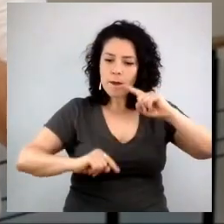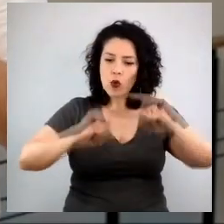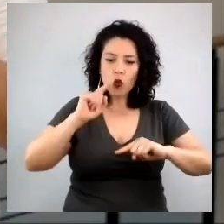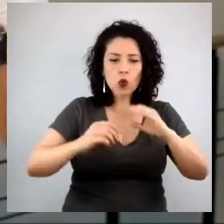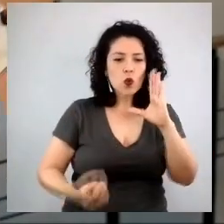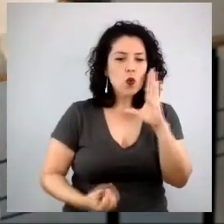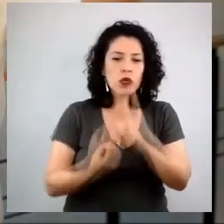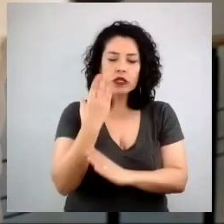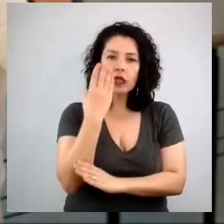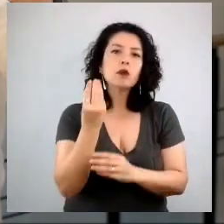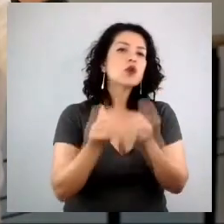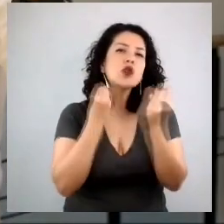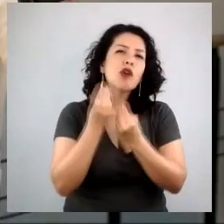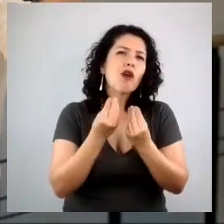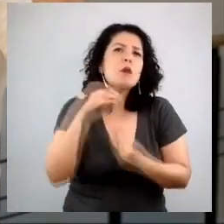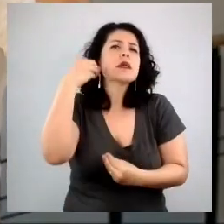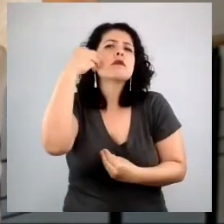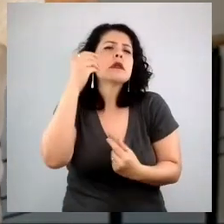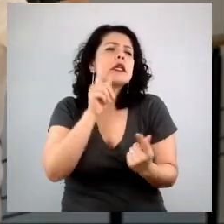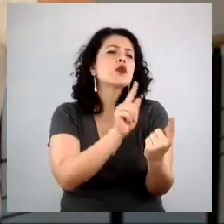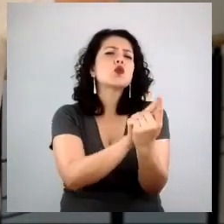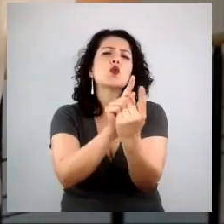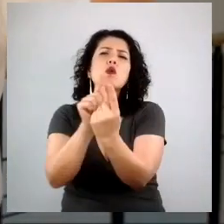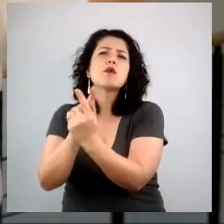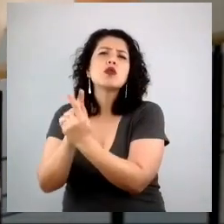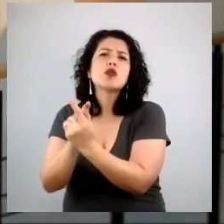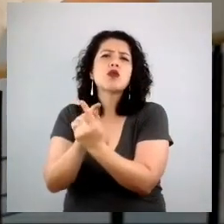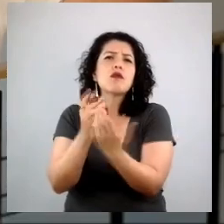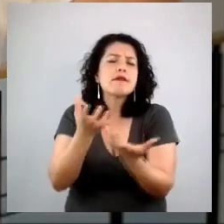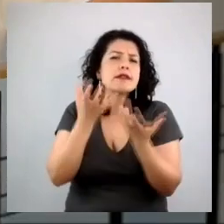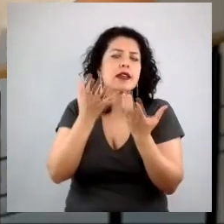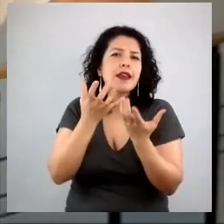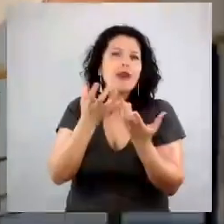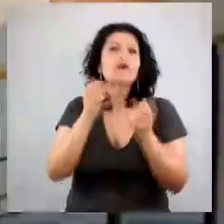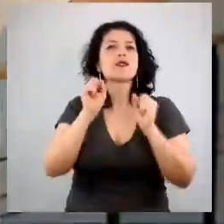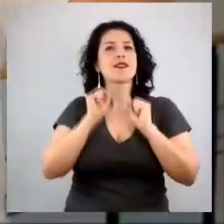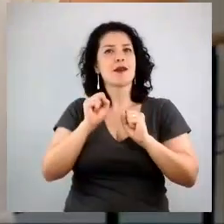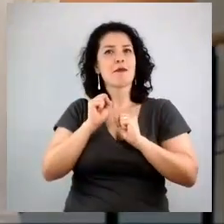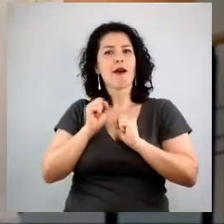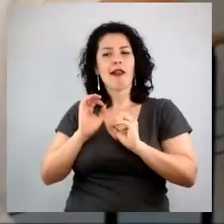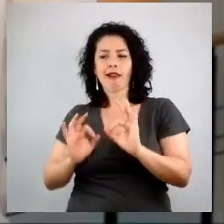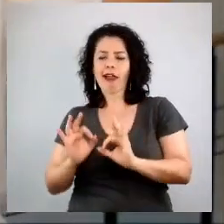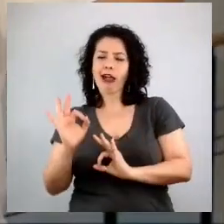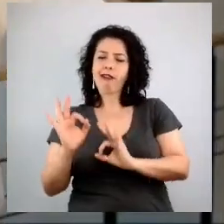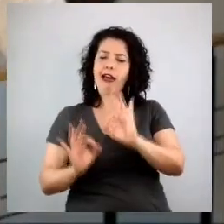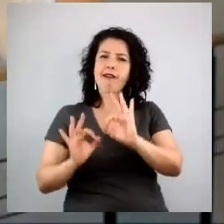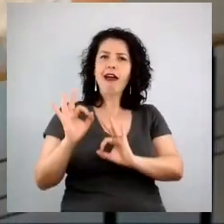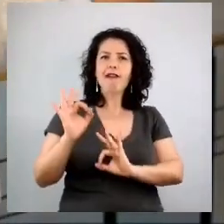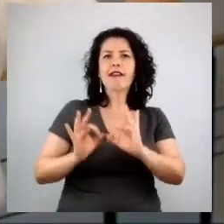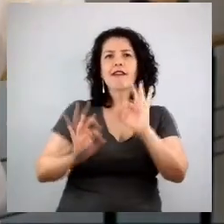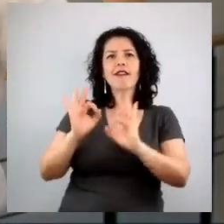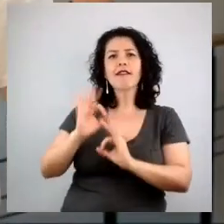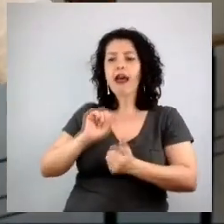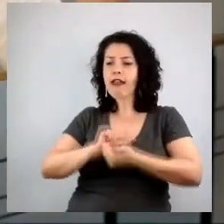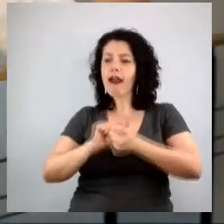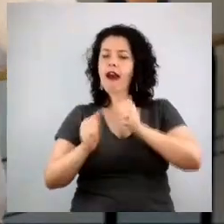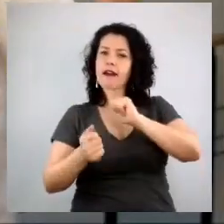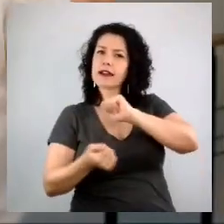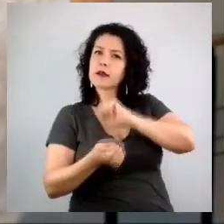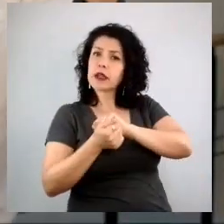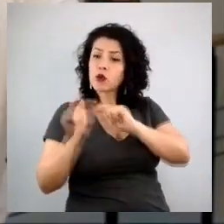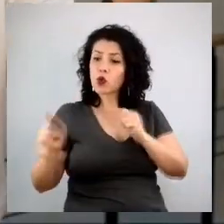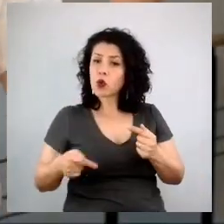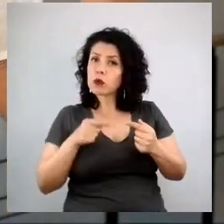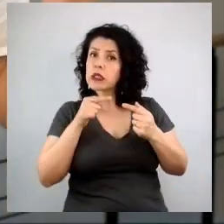enfim, fica muito mais fácil você ir ajustando o resto da estratégia de acordo com o que está acontecendo na